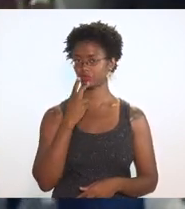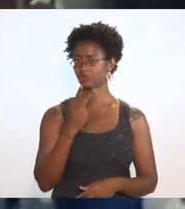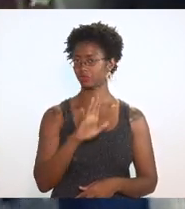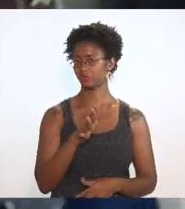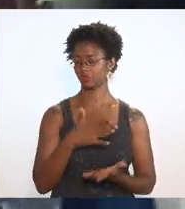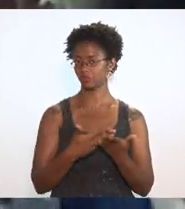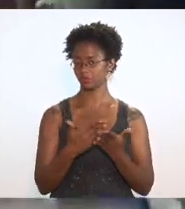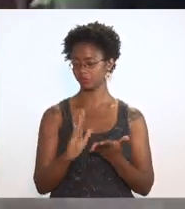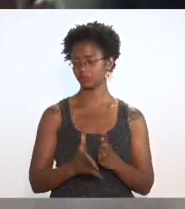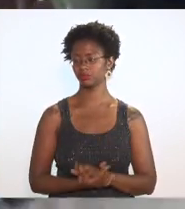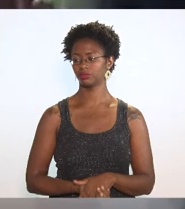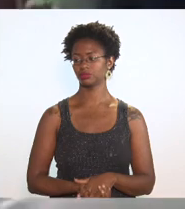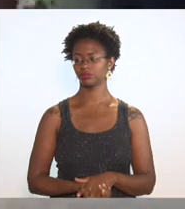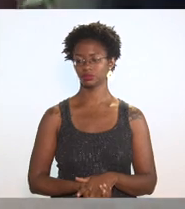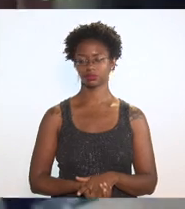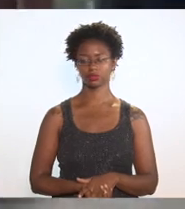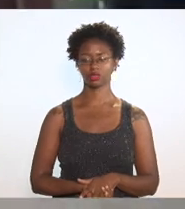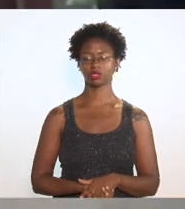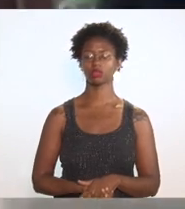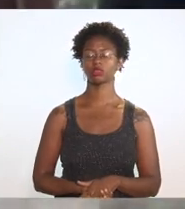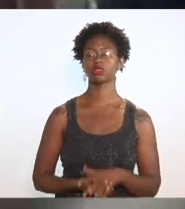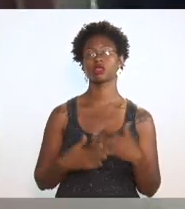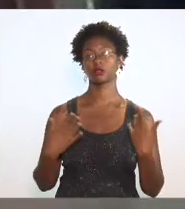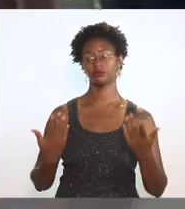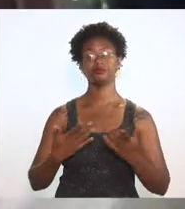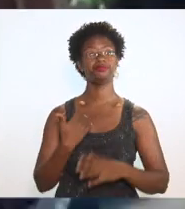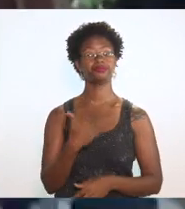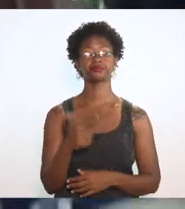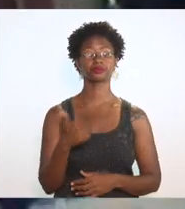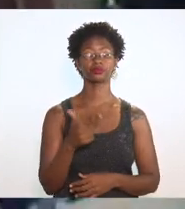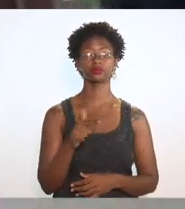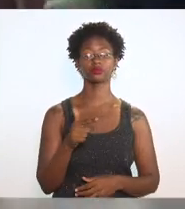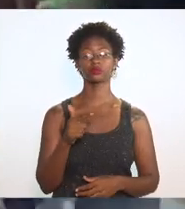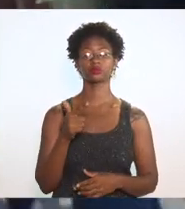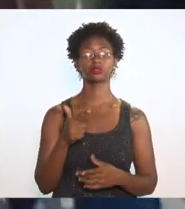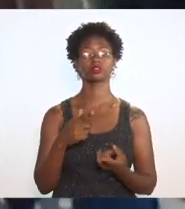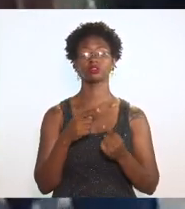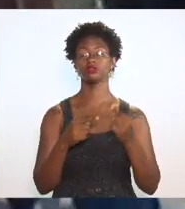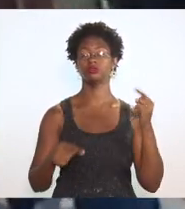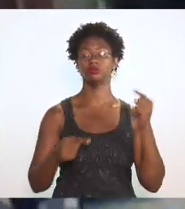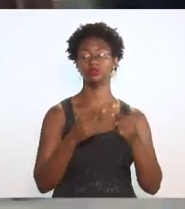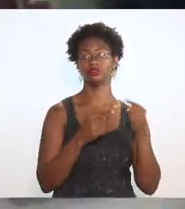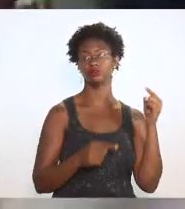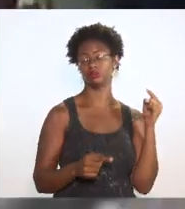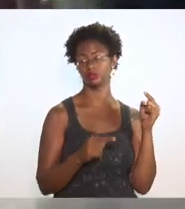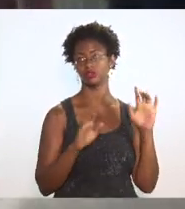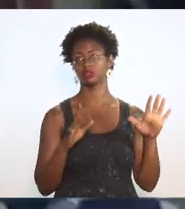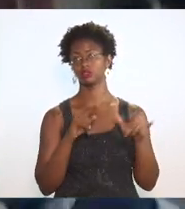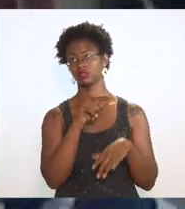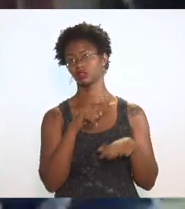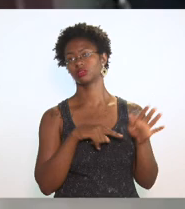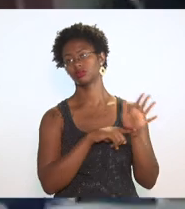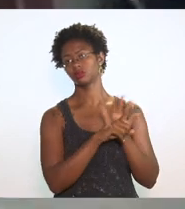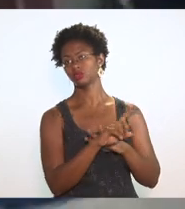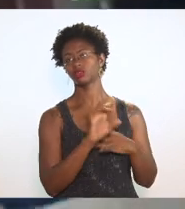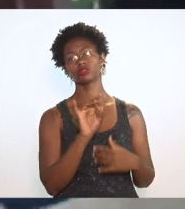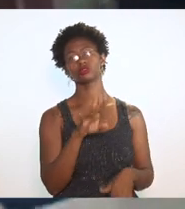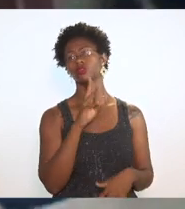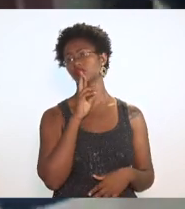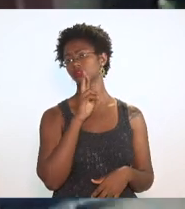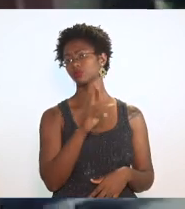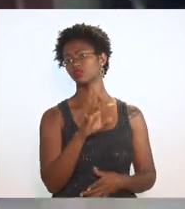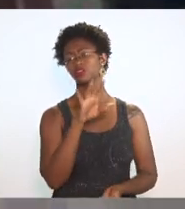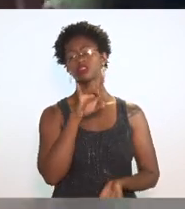inicialmente a princípio não haveria incompatibilidade essa pergunta ela só vai poder ser respondida no caso